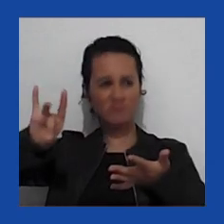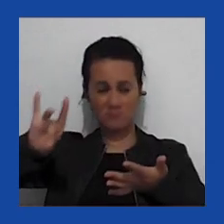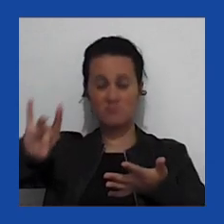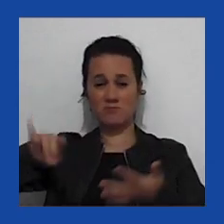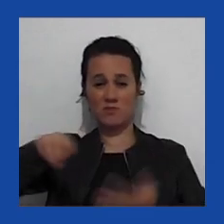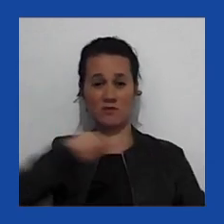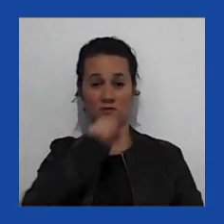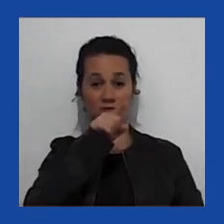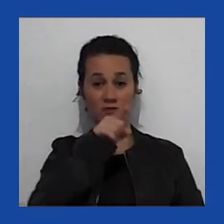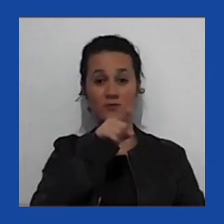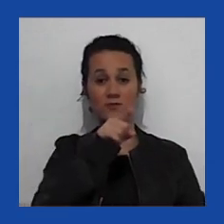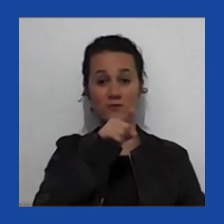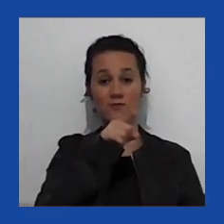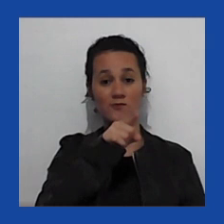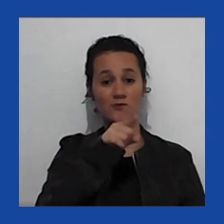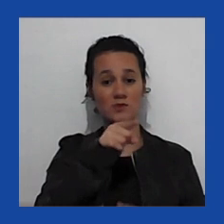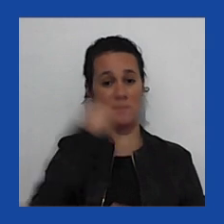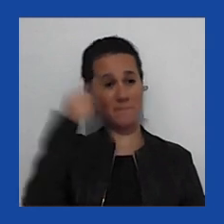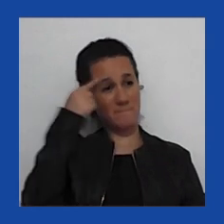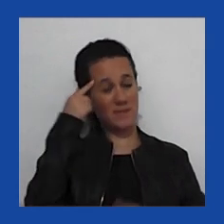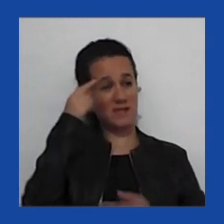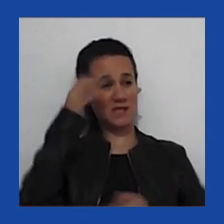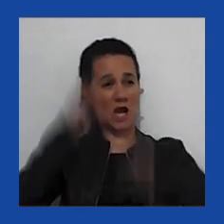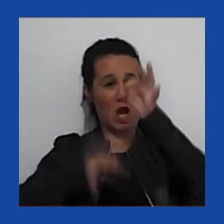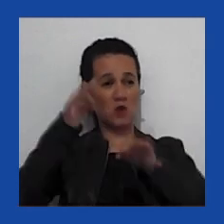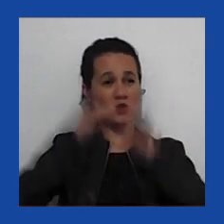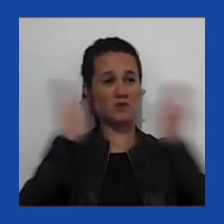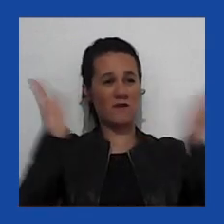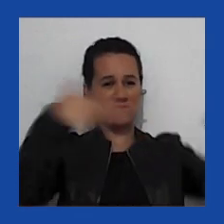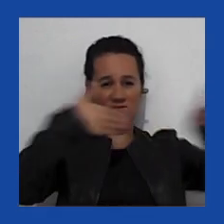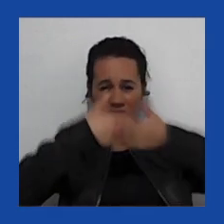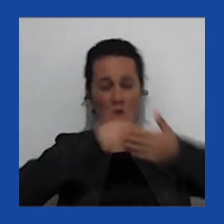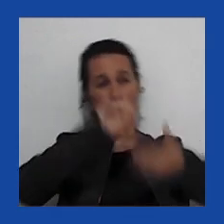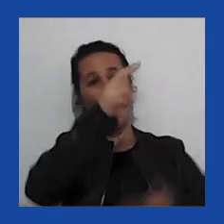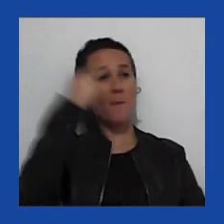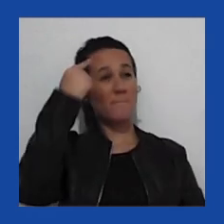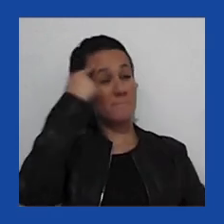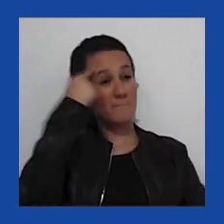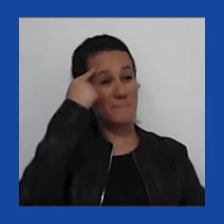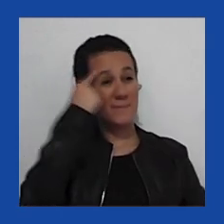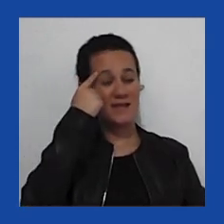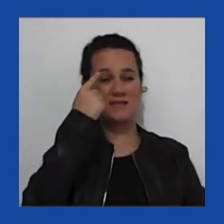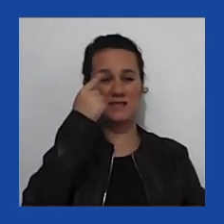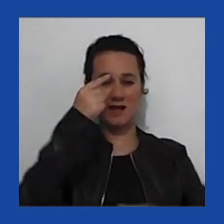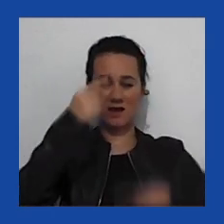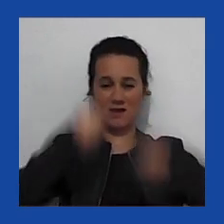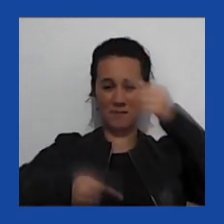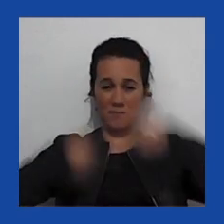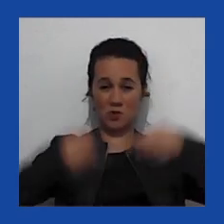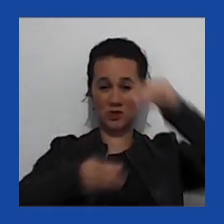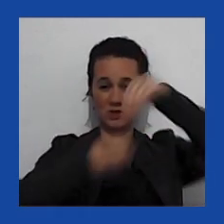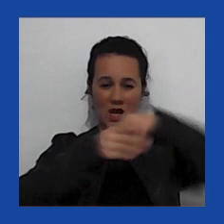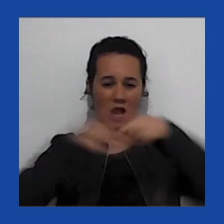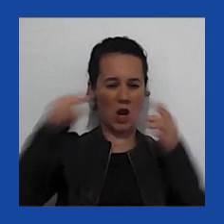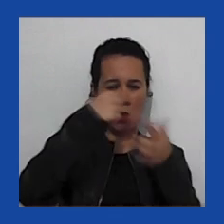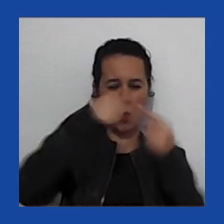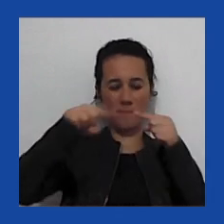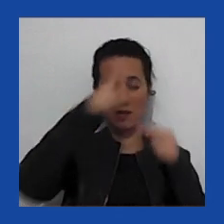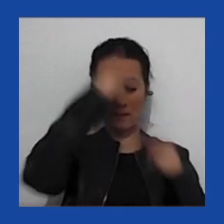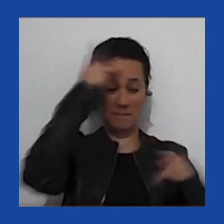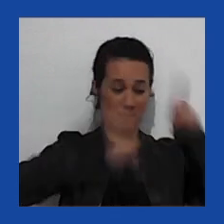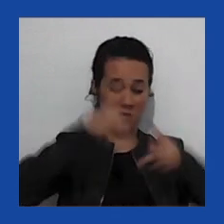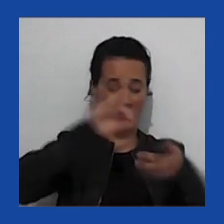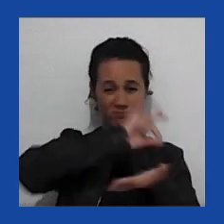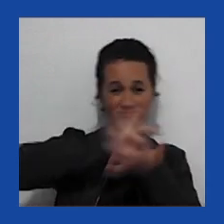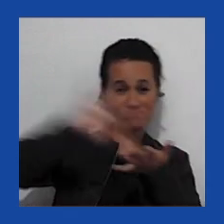o tribunal, ou você acha que políticos eleitos são inimigos do povo, e você quer